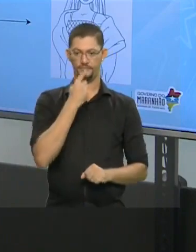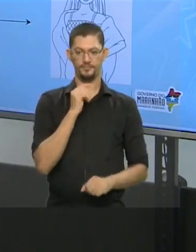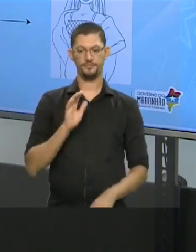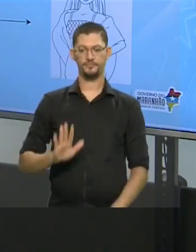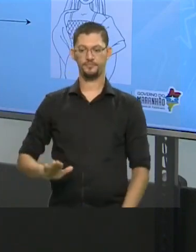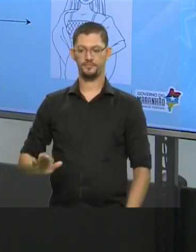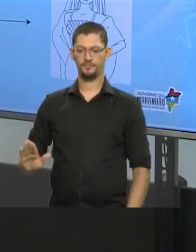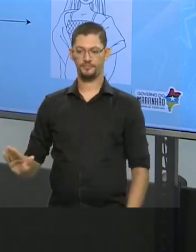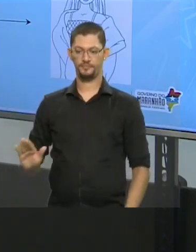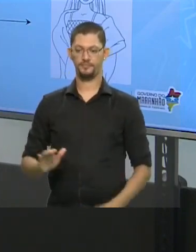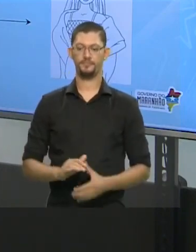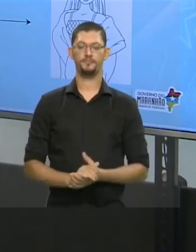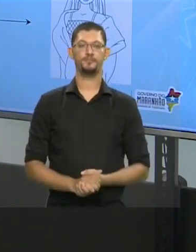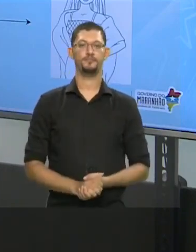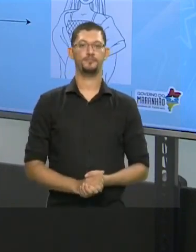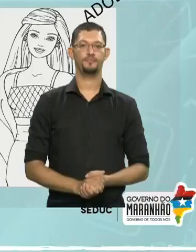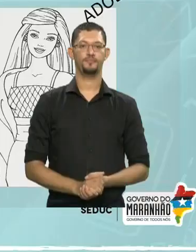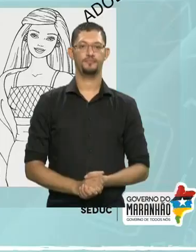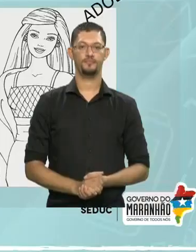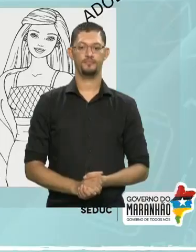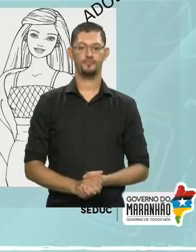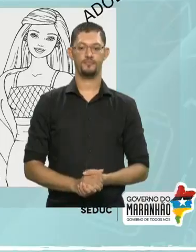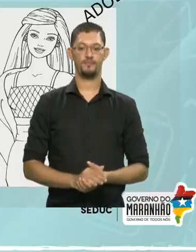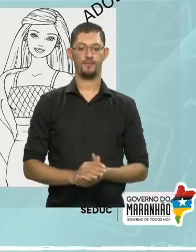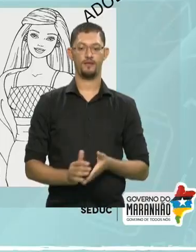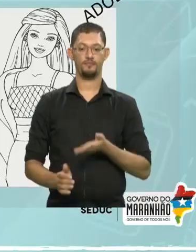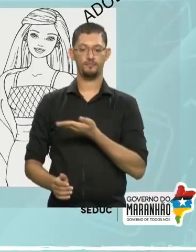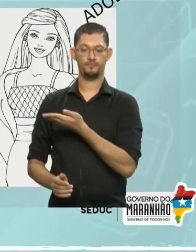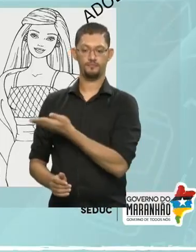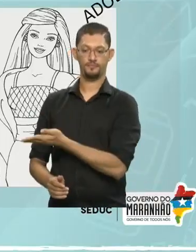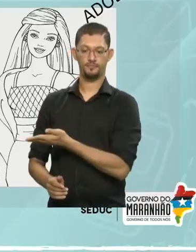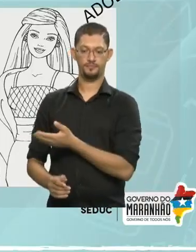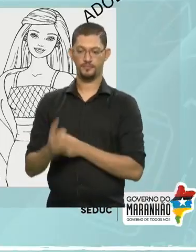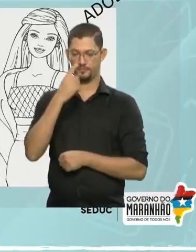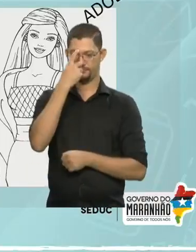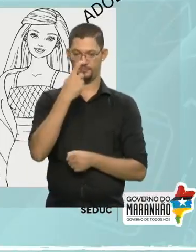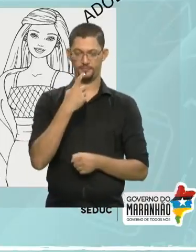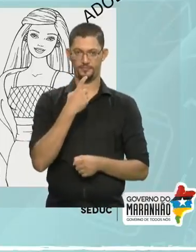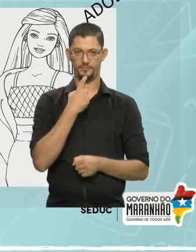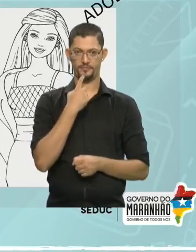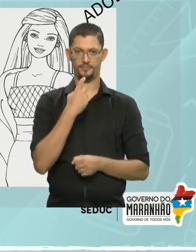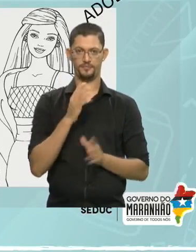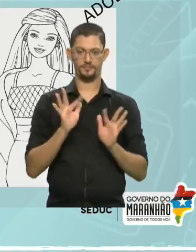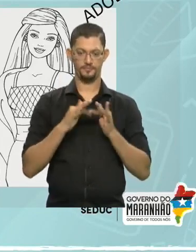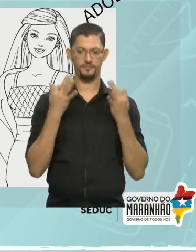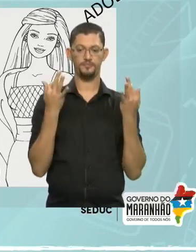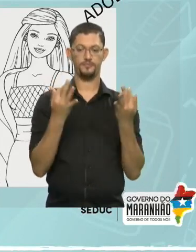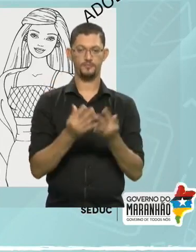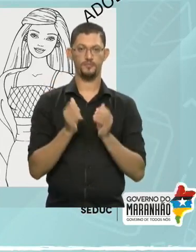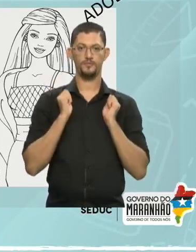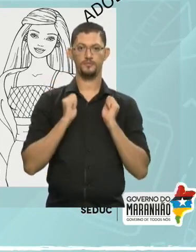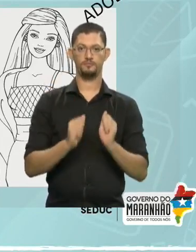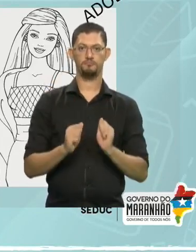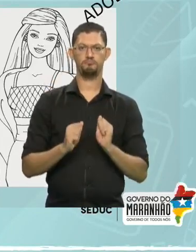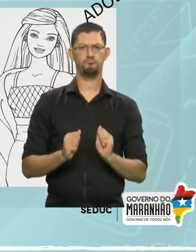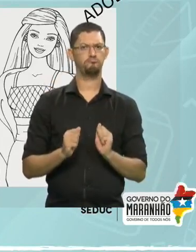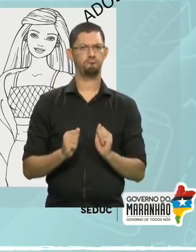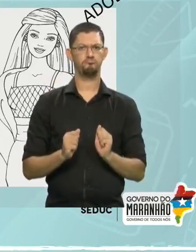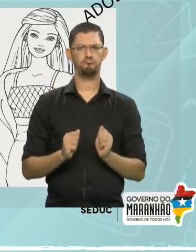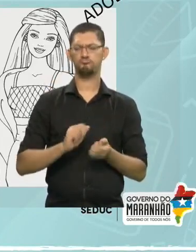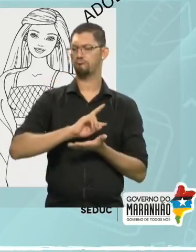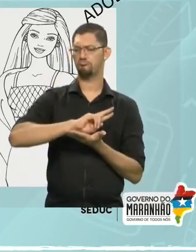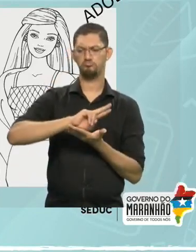criança, certo? E aqui nós temos uma figura simbólica. Nós sabemos que as famílias, elas podem ser de